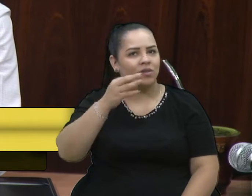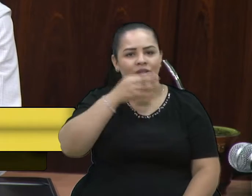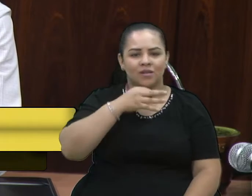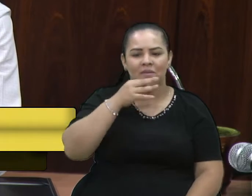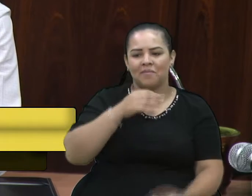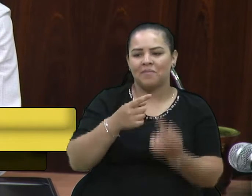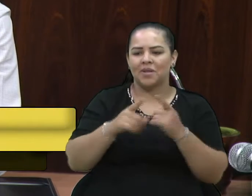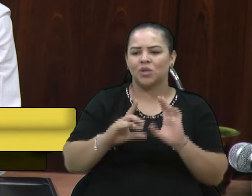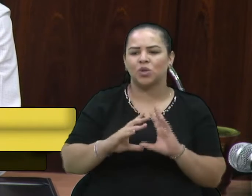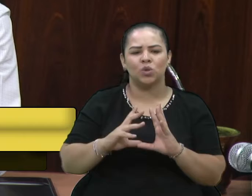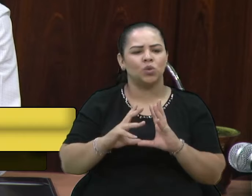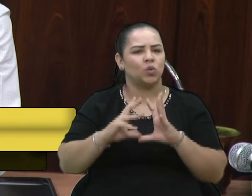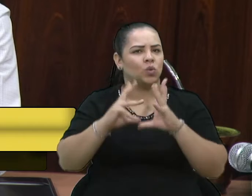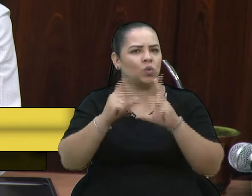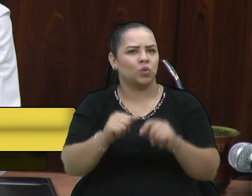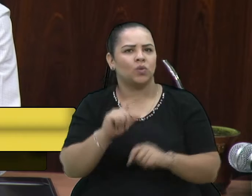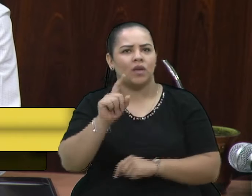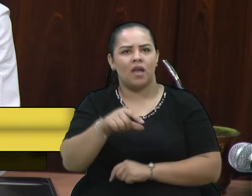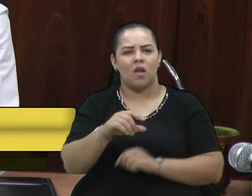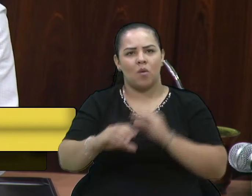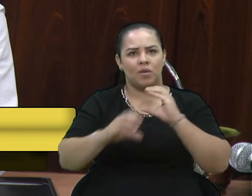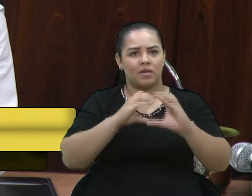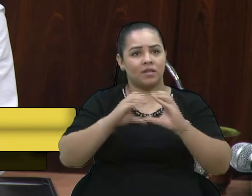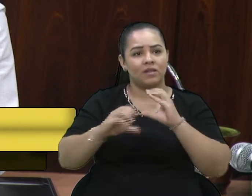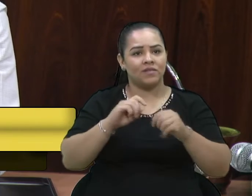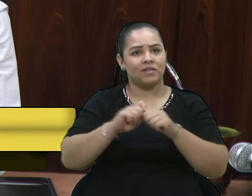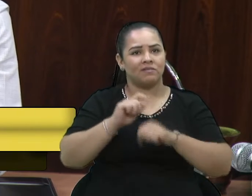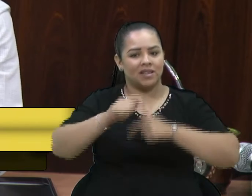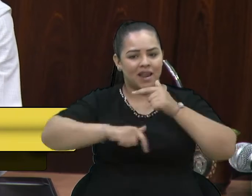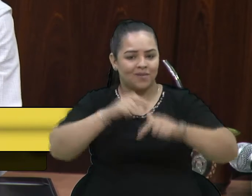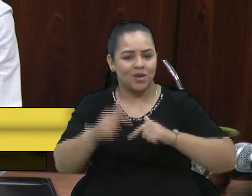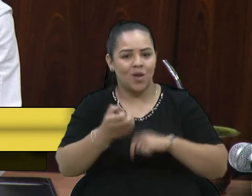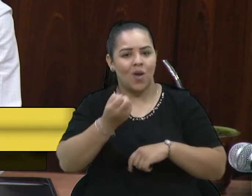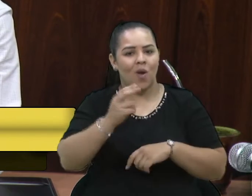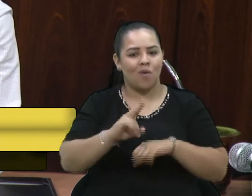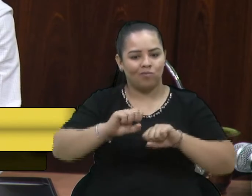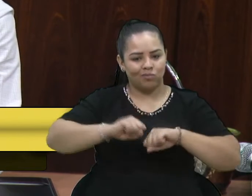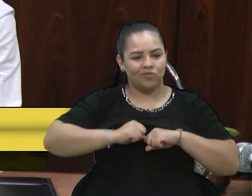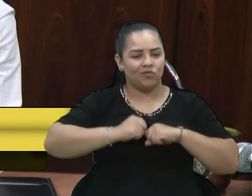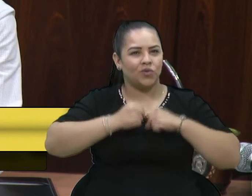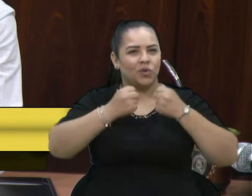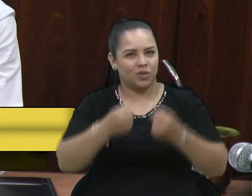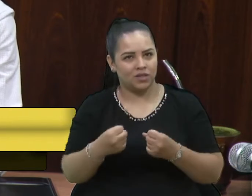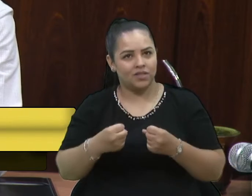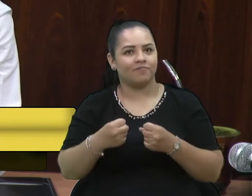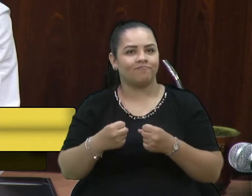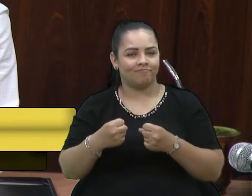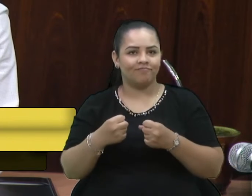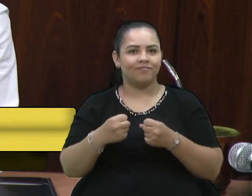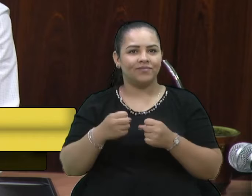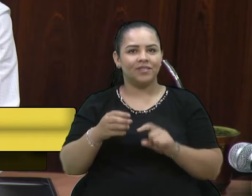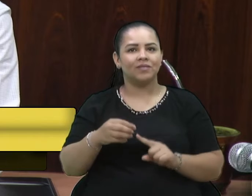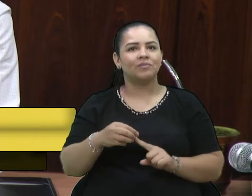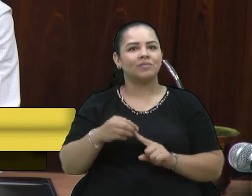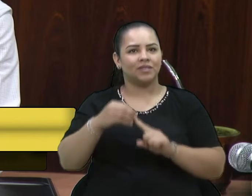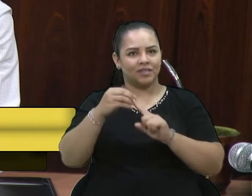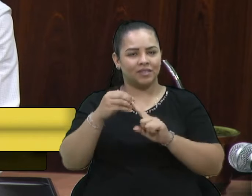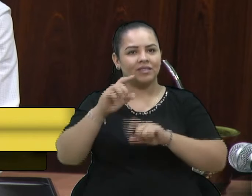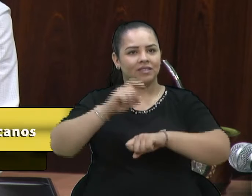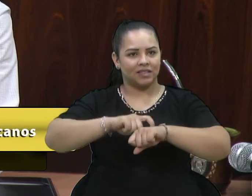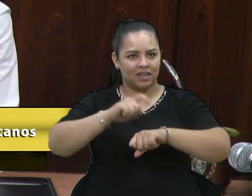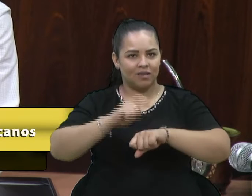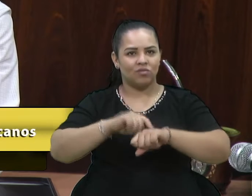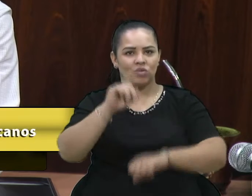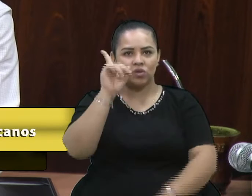têm feito um trabalho, ou, pelo menos, têm se esforçado a fazer um trabalho, principalmente neste momento